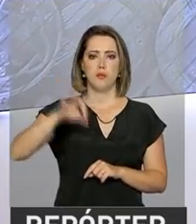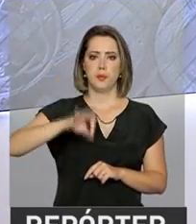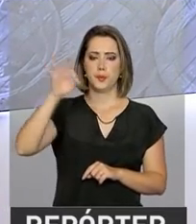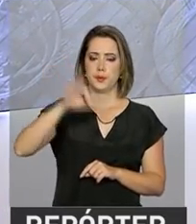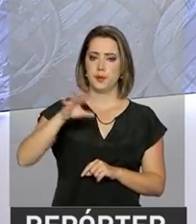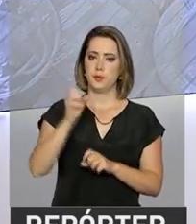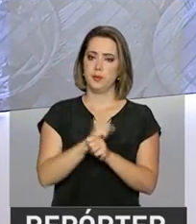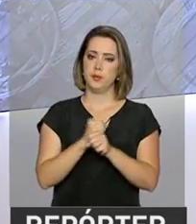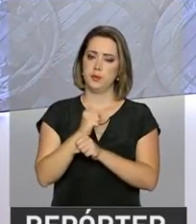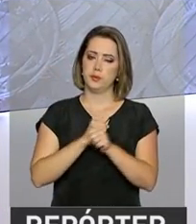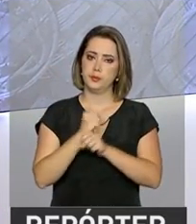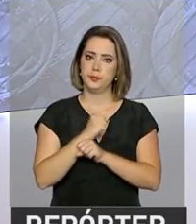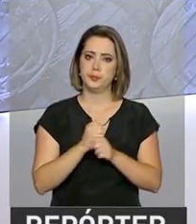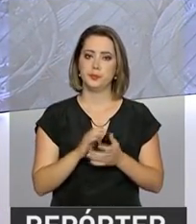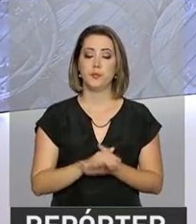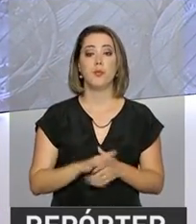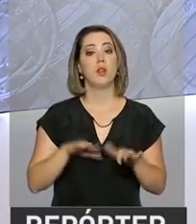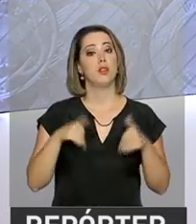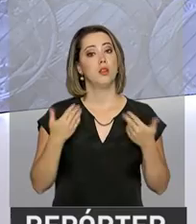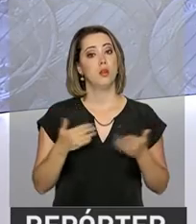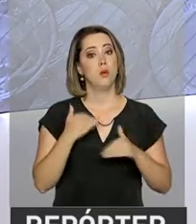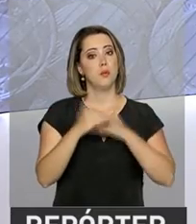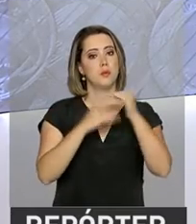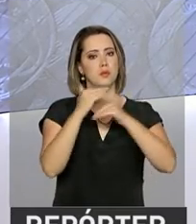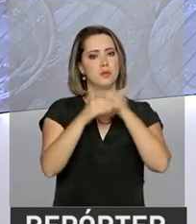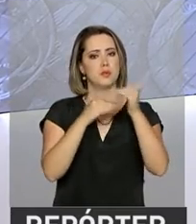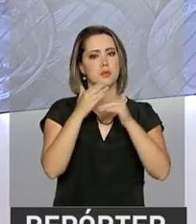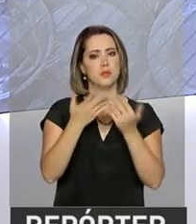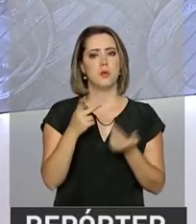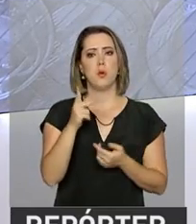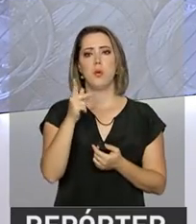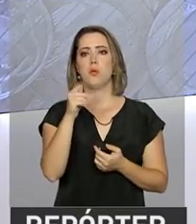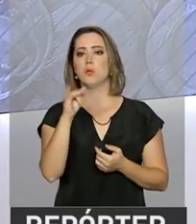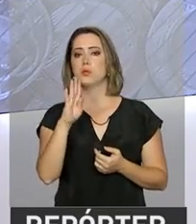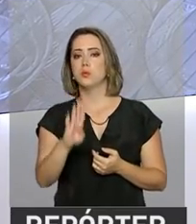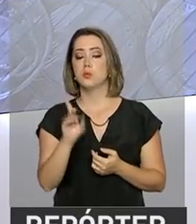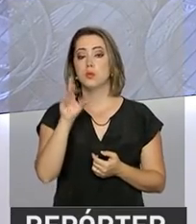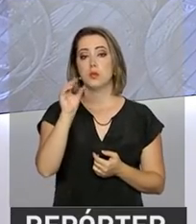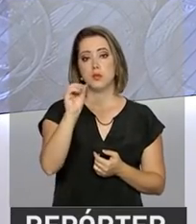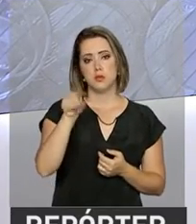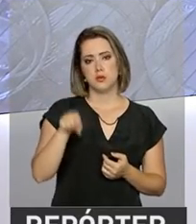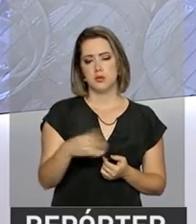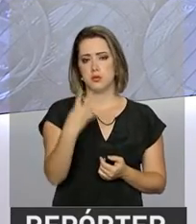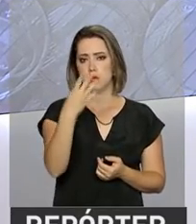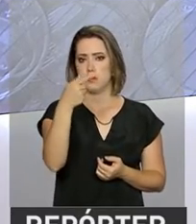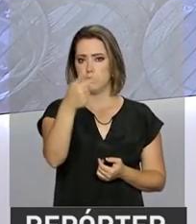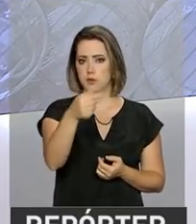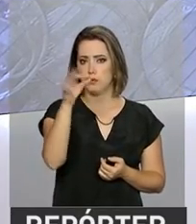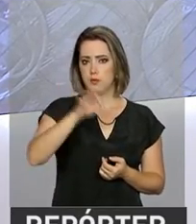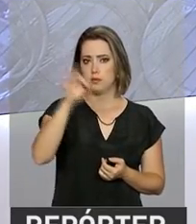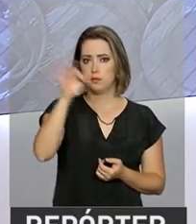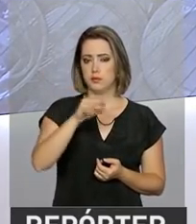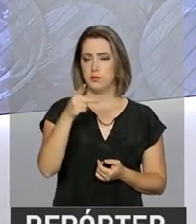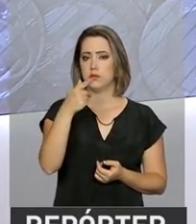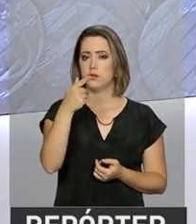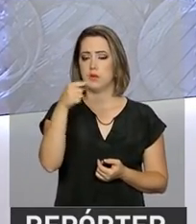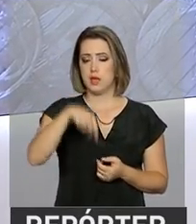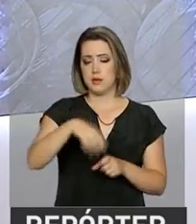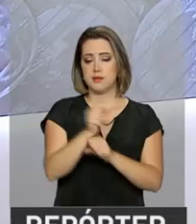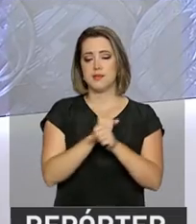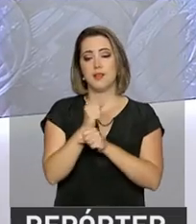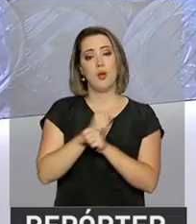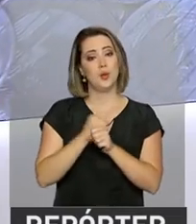9% ao ano. E a projeção para o crescimento do PIB é de 0,47% em